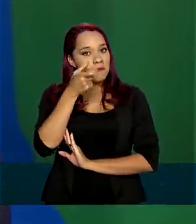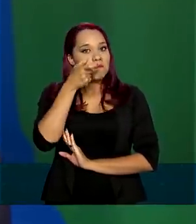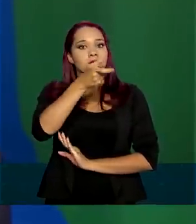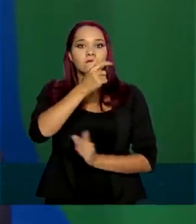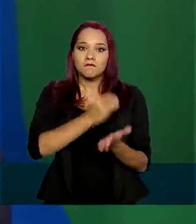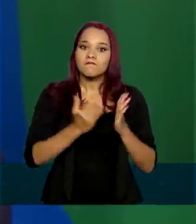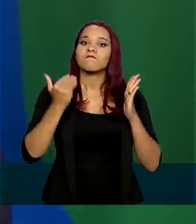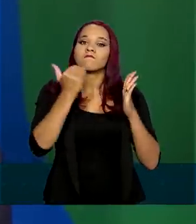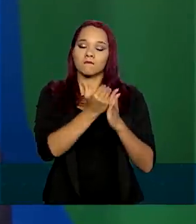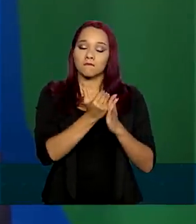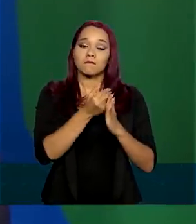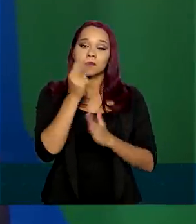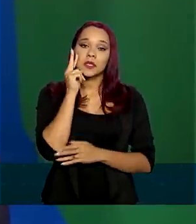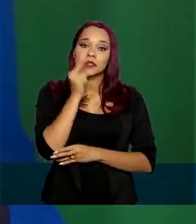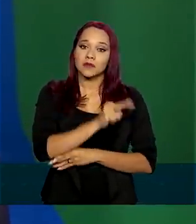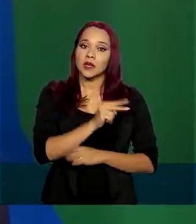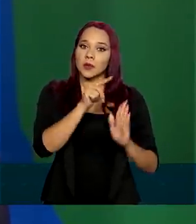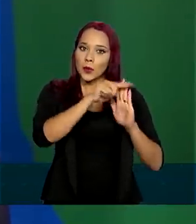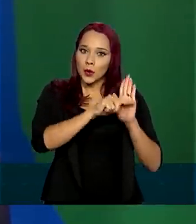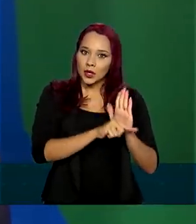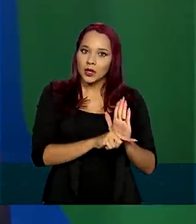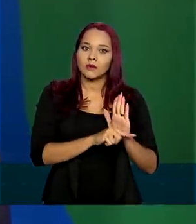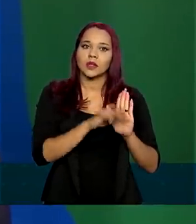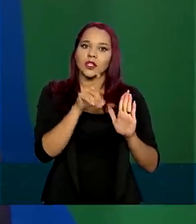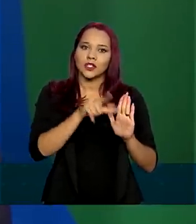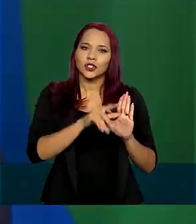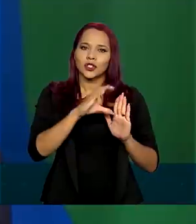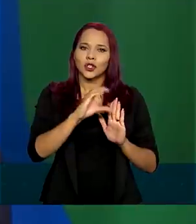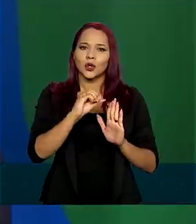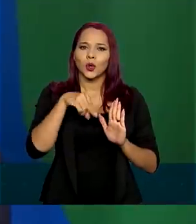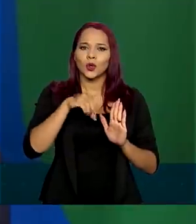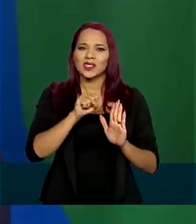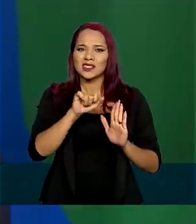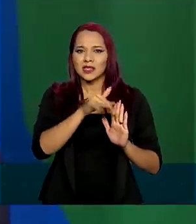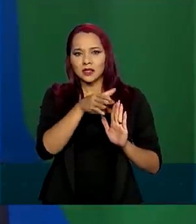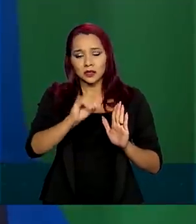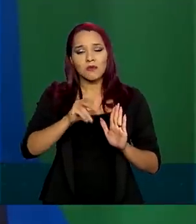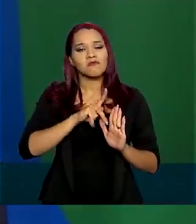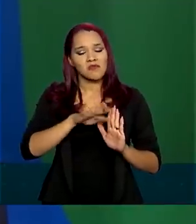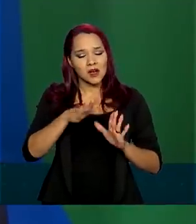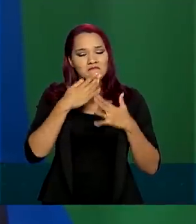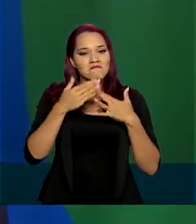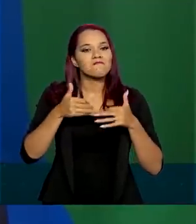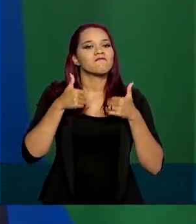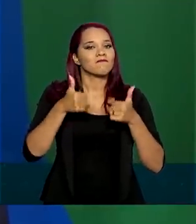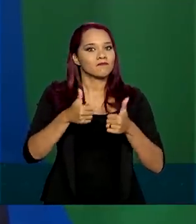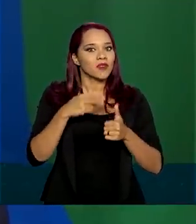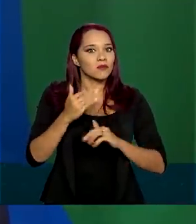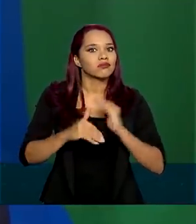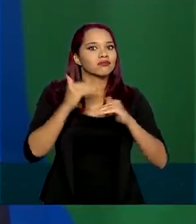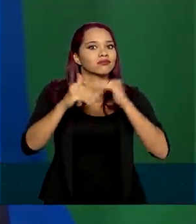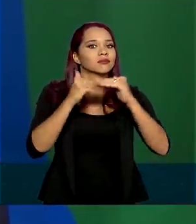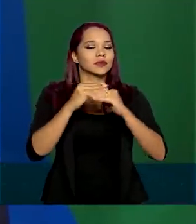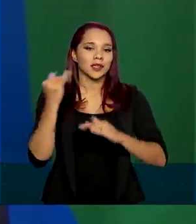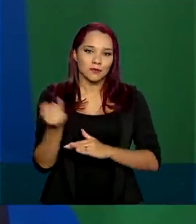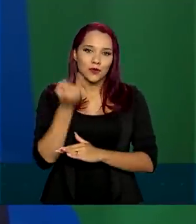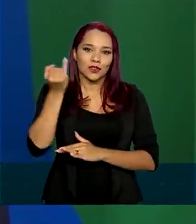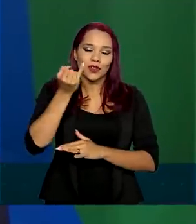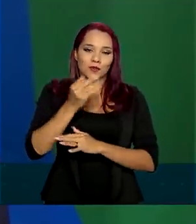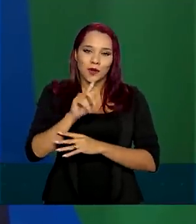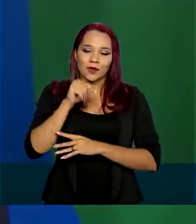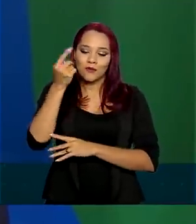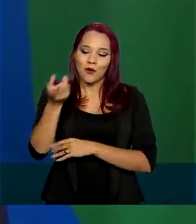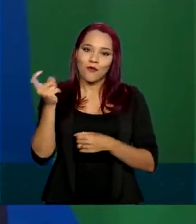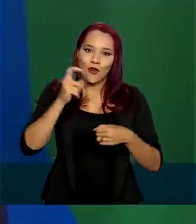nós estamos vendo o seguinte, o programa de concessão vai prosperar e vai ser uma alavanca importante de retomada, de